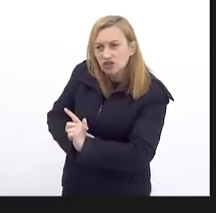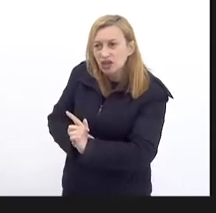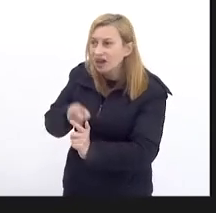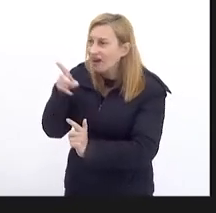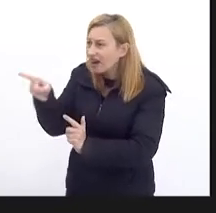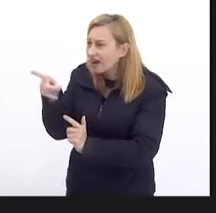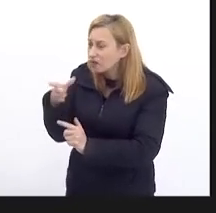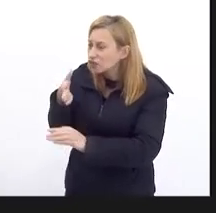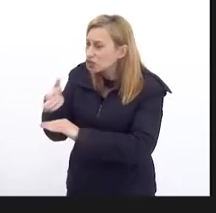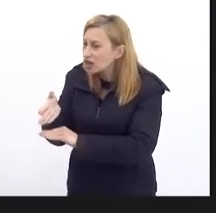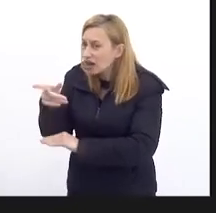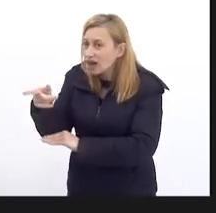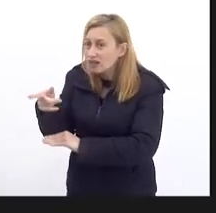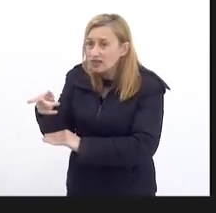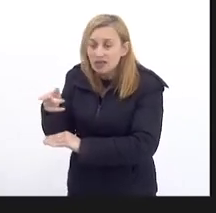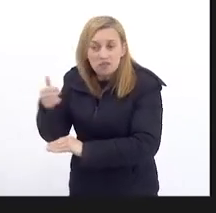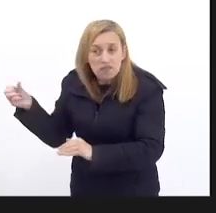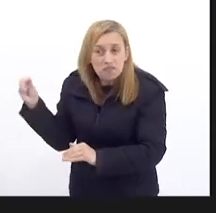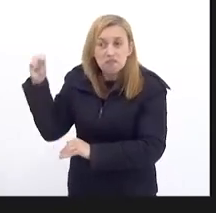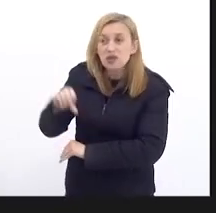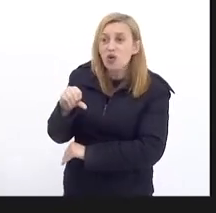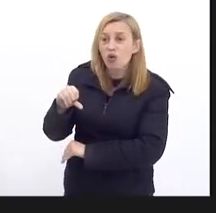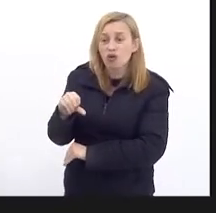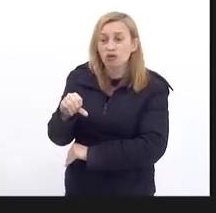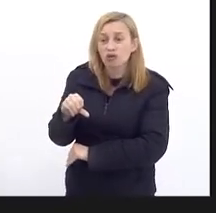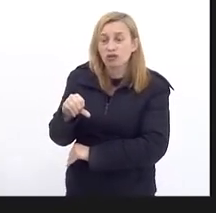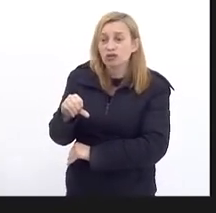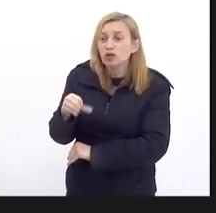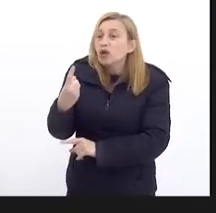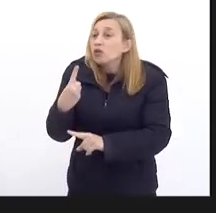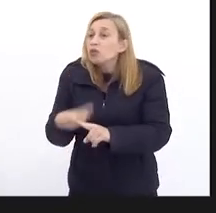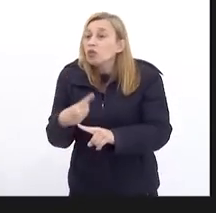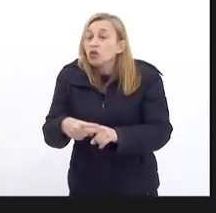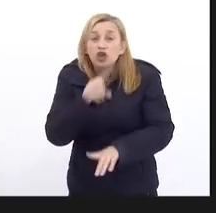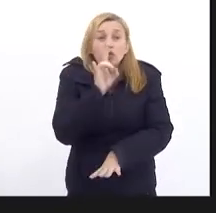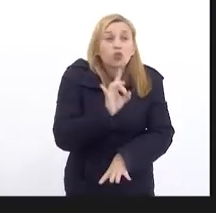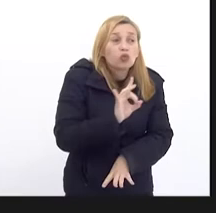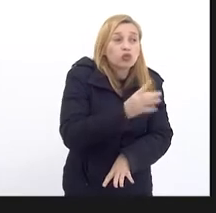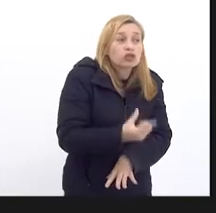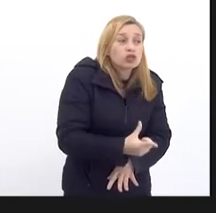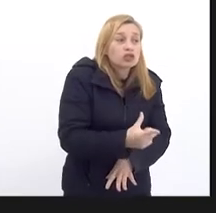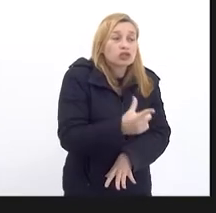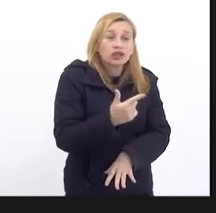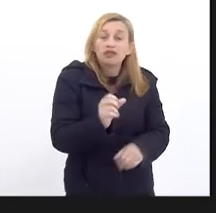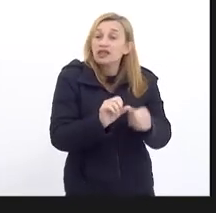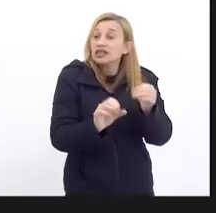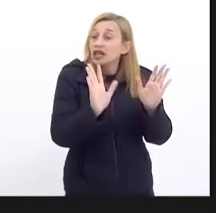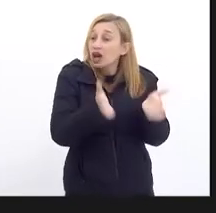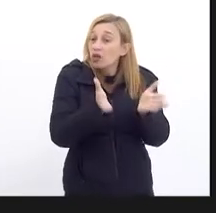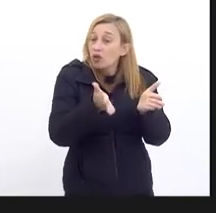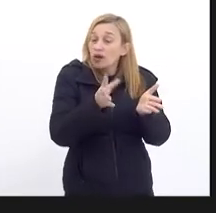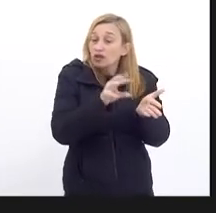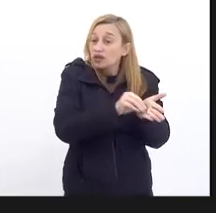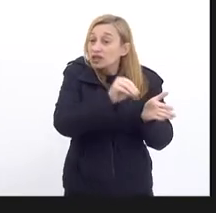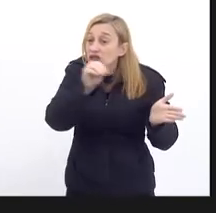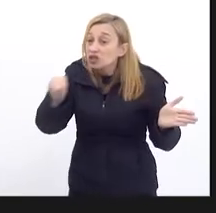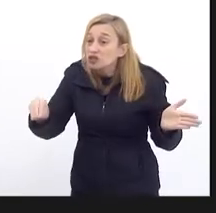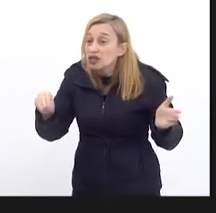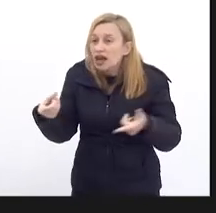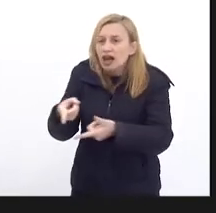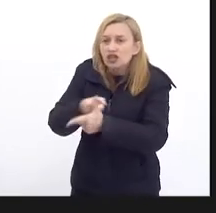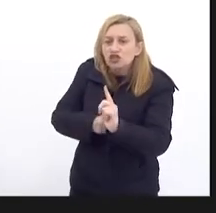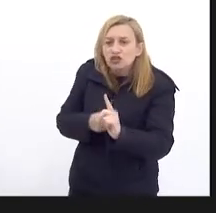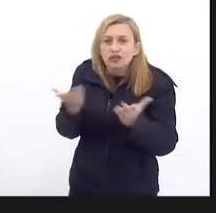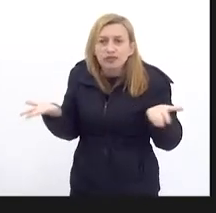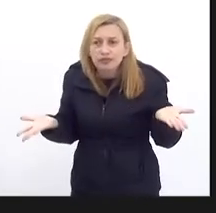ser Calamitosa Porque a única coisa Que está se fazendo É transferindo Eu não diria